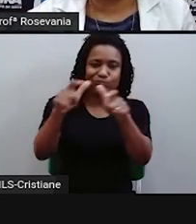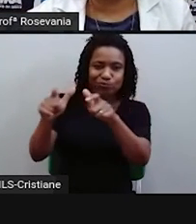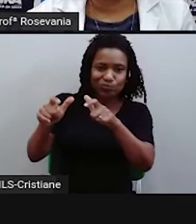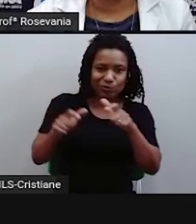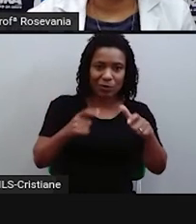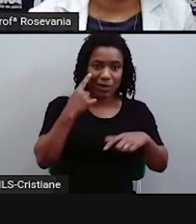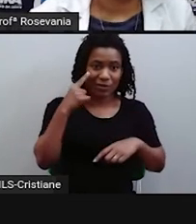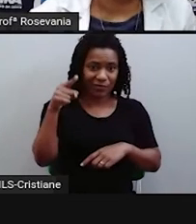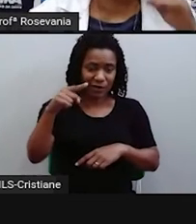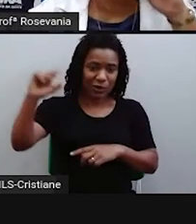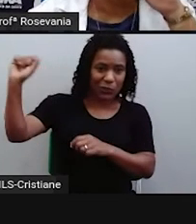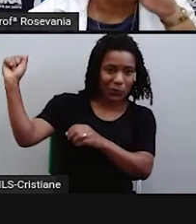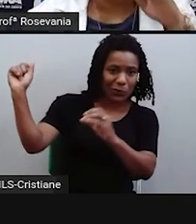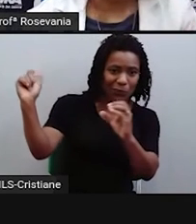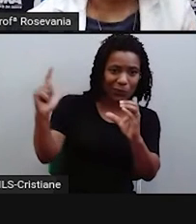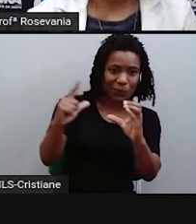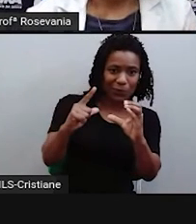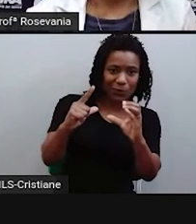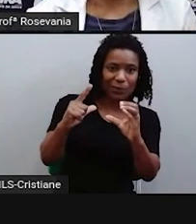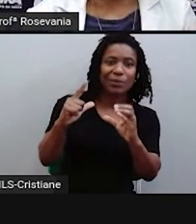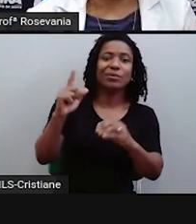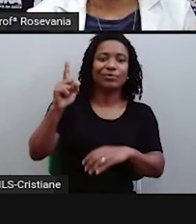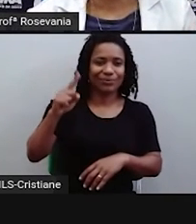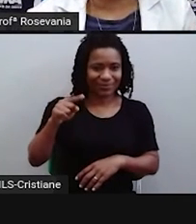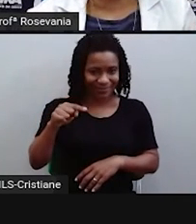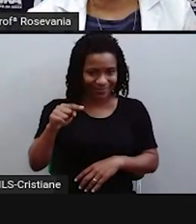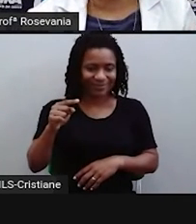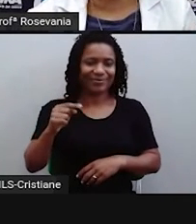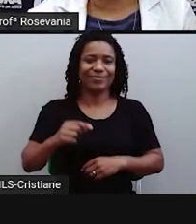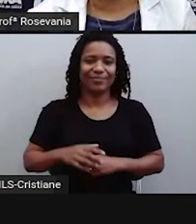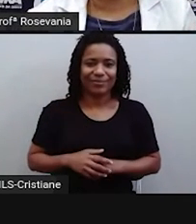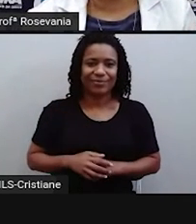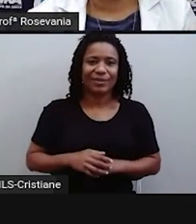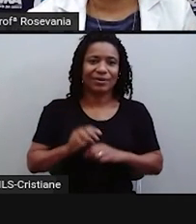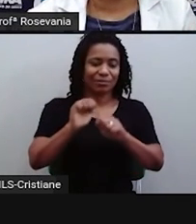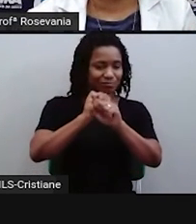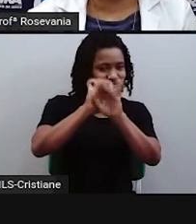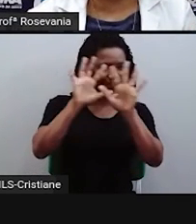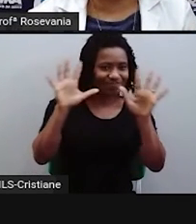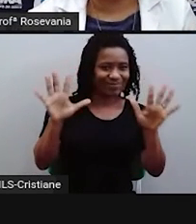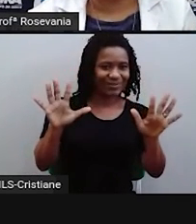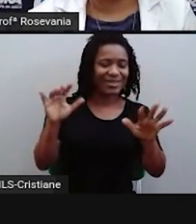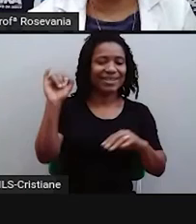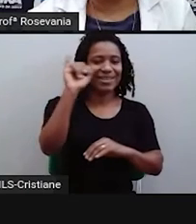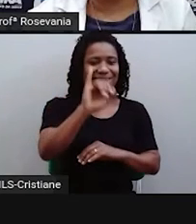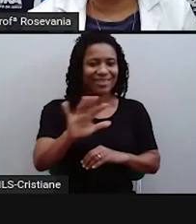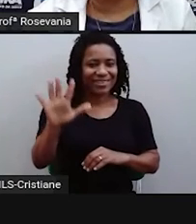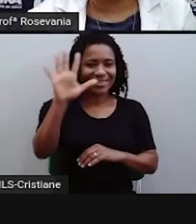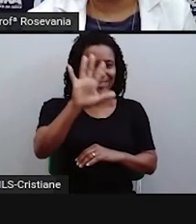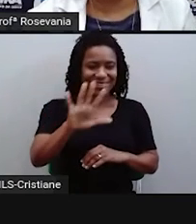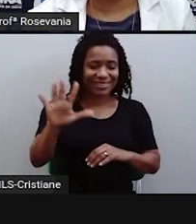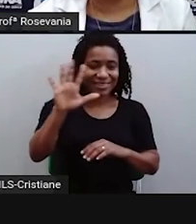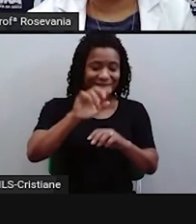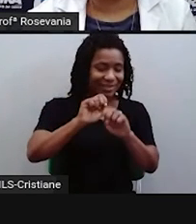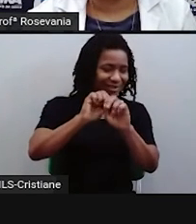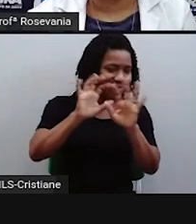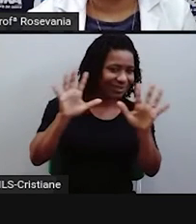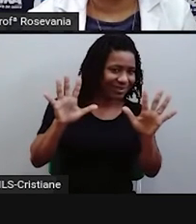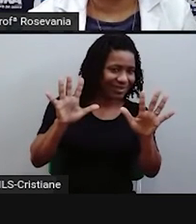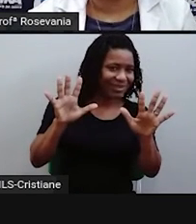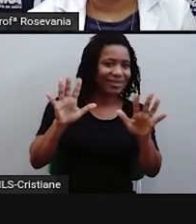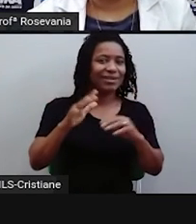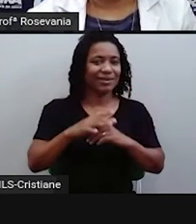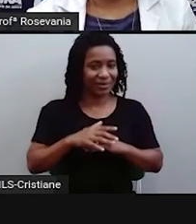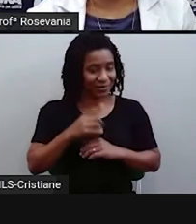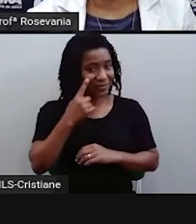Terra, por conta dessa inclinaçãozinha que a gente tem. Então, é só mesmo pra ilustrar pra vocês, é claro que eu tenho 90 em não norte e